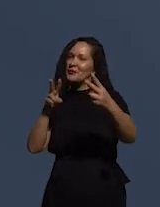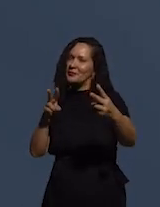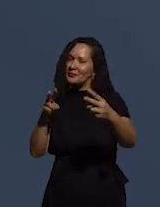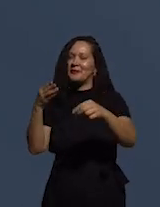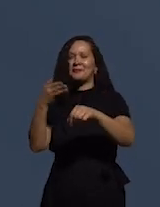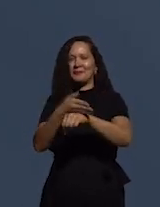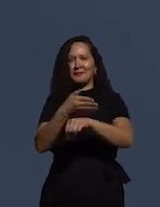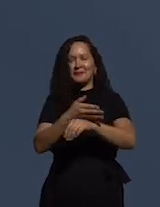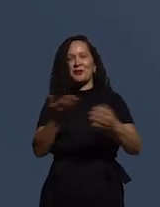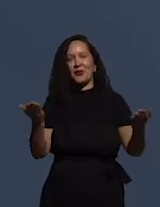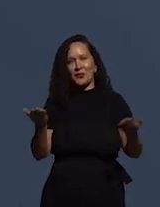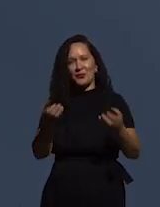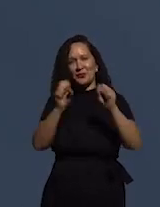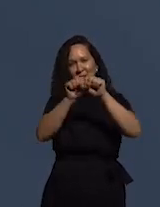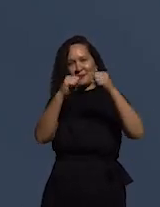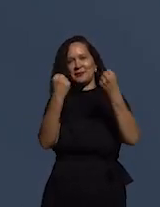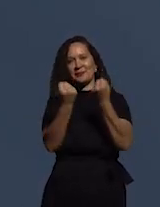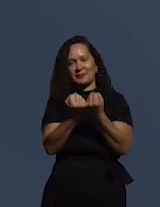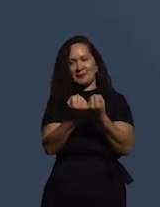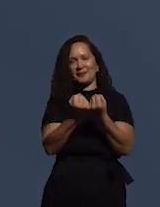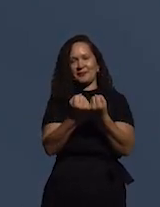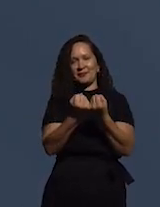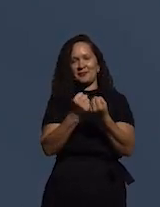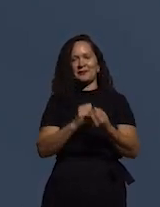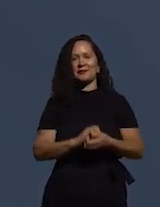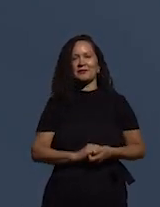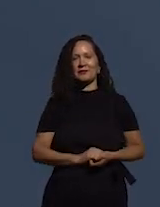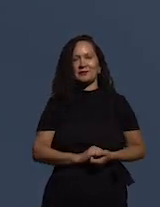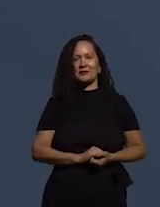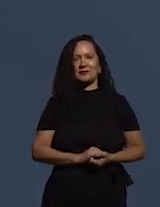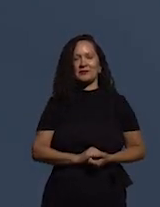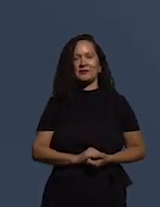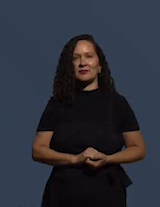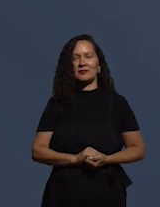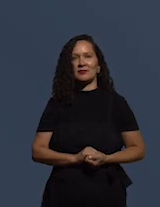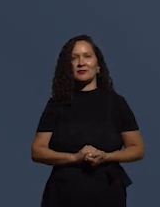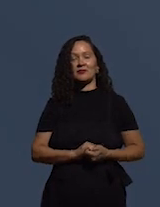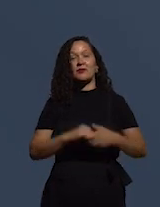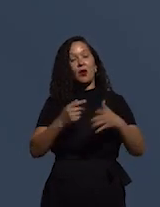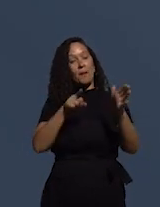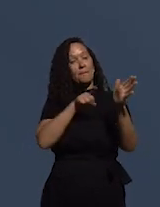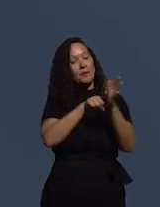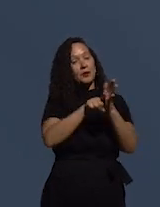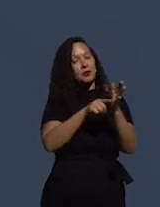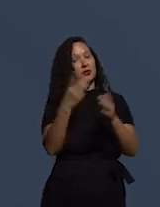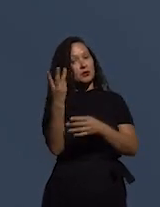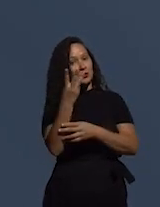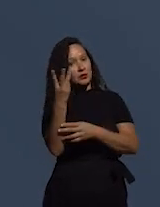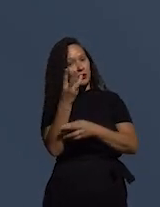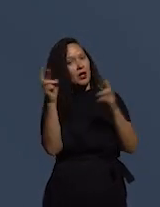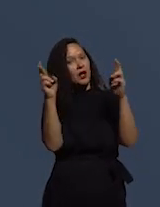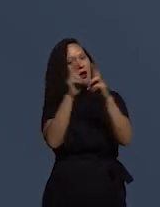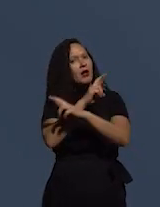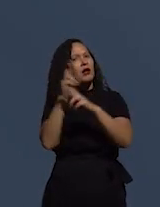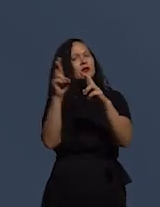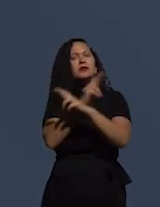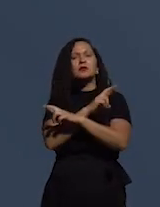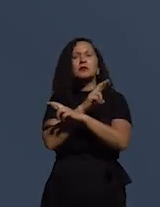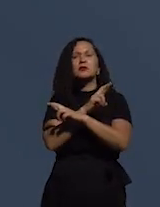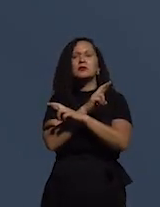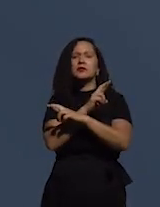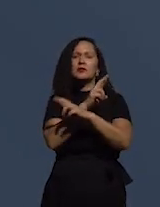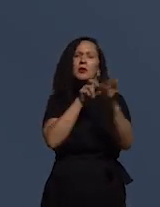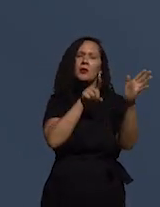esse seminário. E essas perguntas se relacionam com a